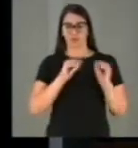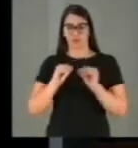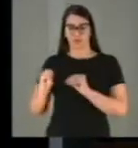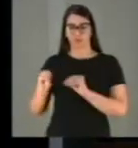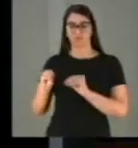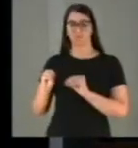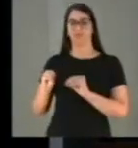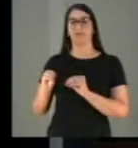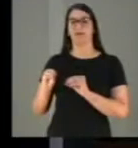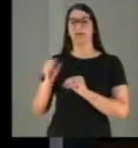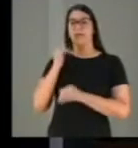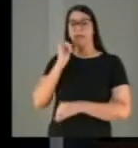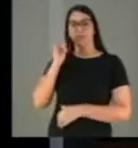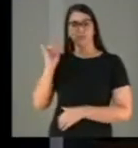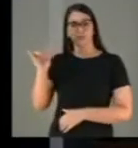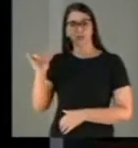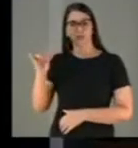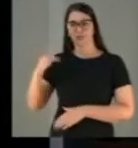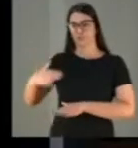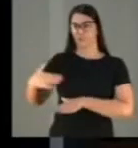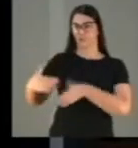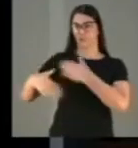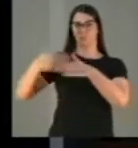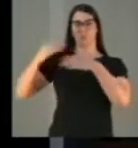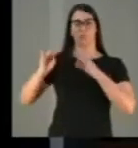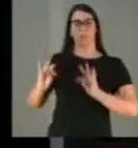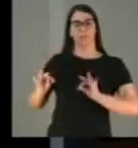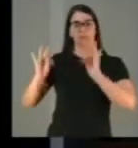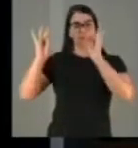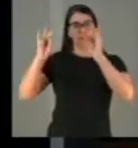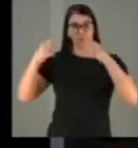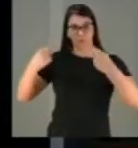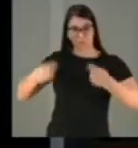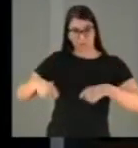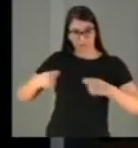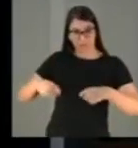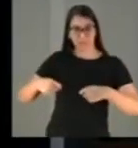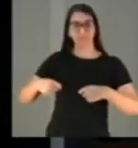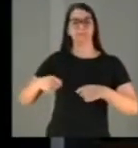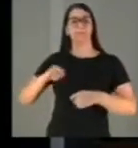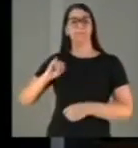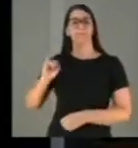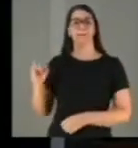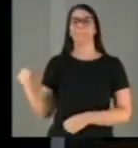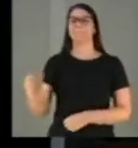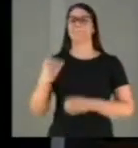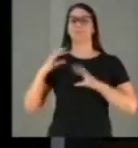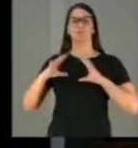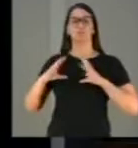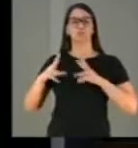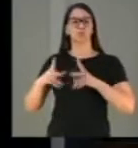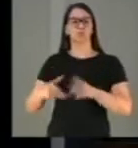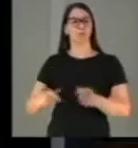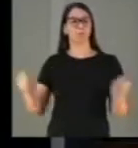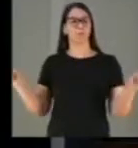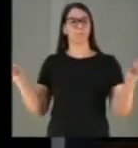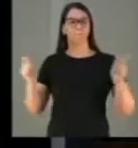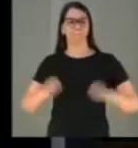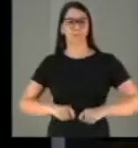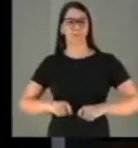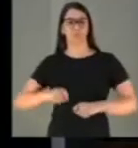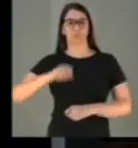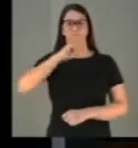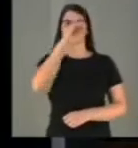uma matriz energética com o desenvolvimento da tecnologia necessária para aproveitar todo o nosso potencial e alçar o